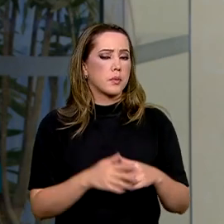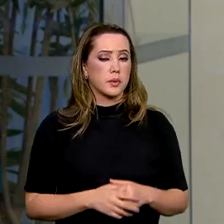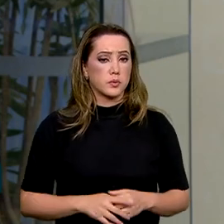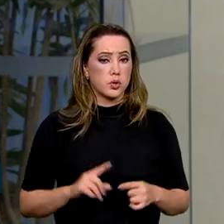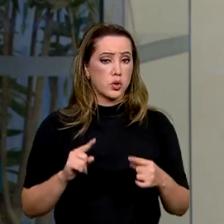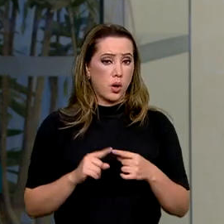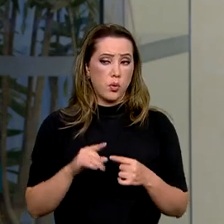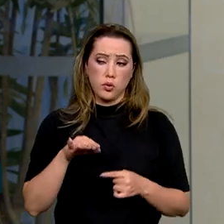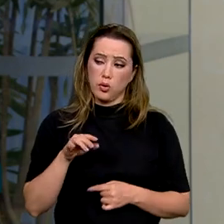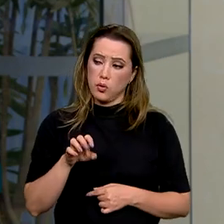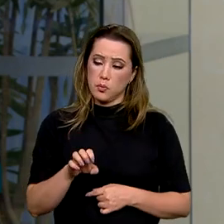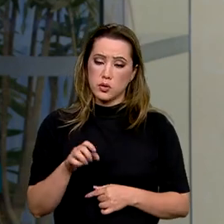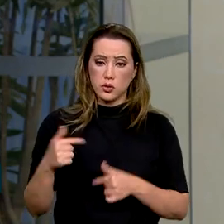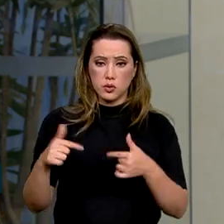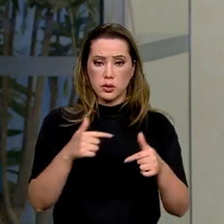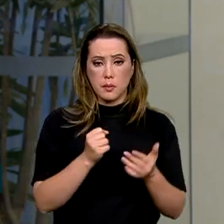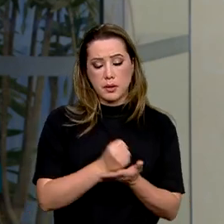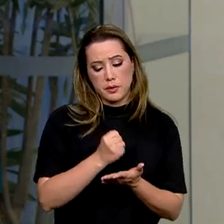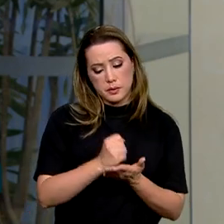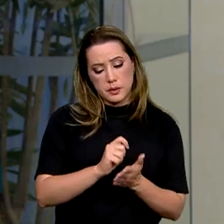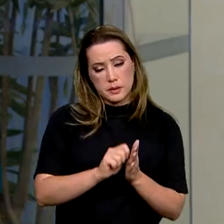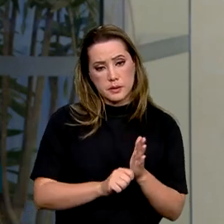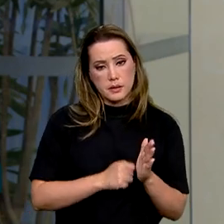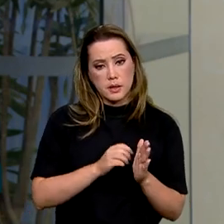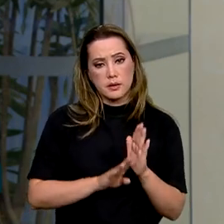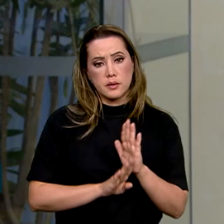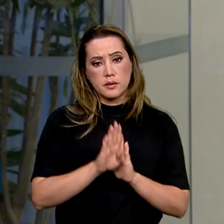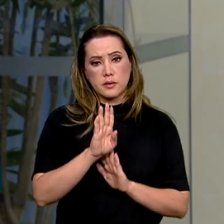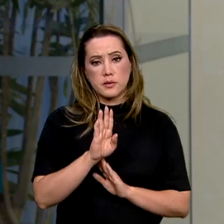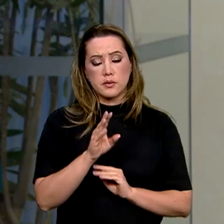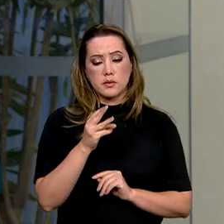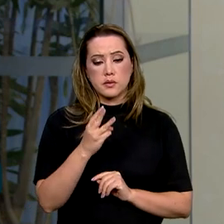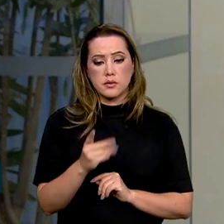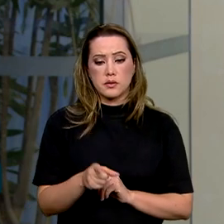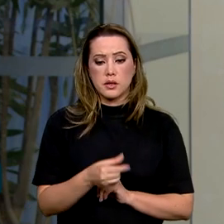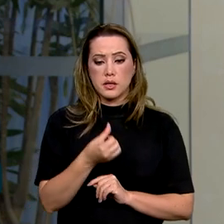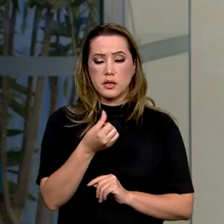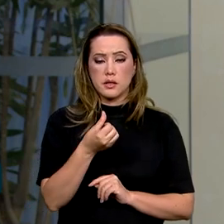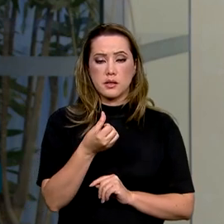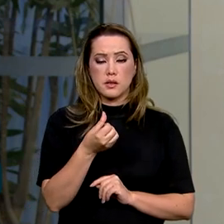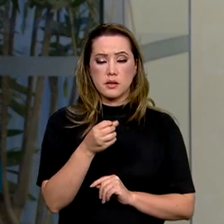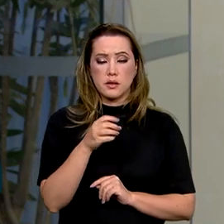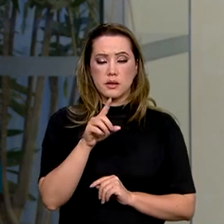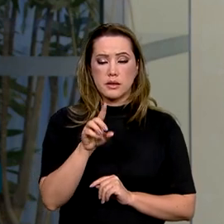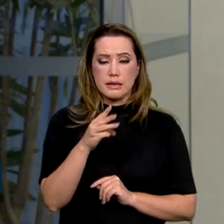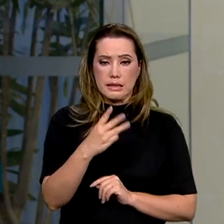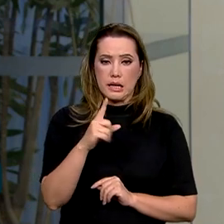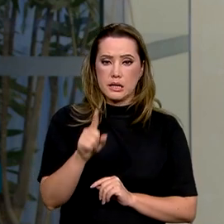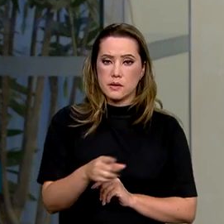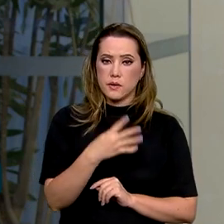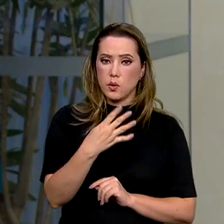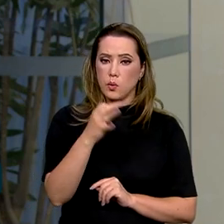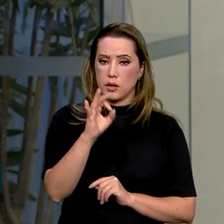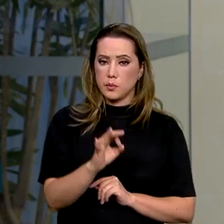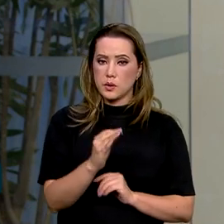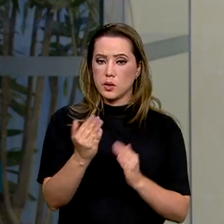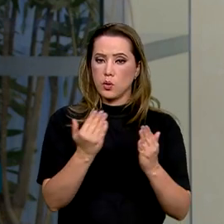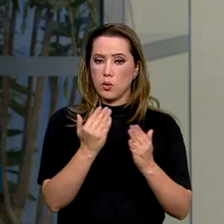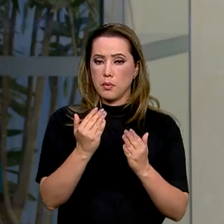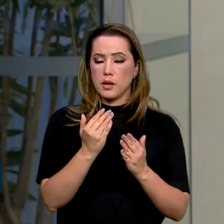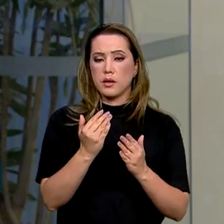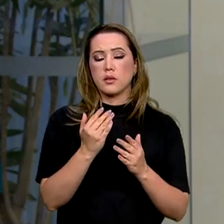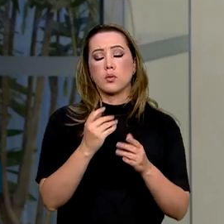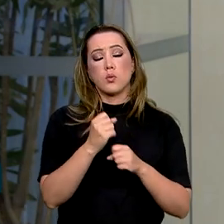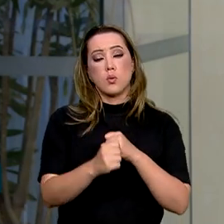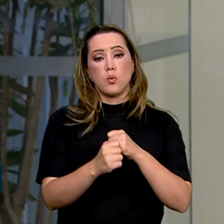IBGE, aquele emprego formal com carteira assinada cresceu 3,4% em relação ao ano anterior. E o sem carteira